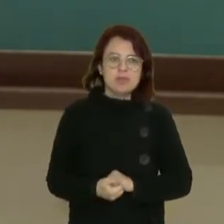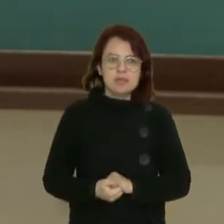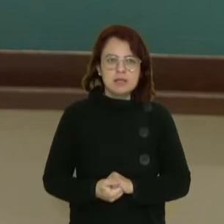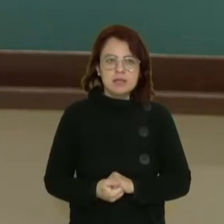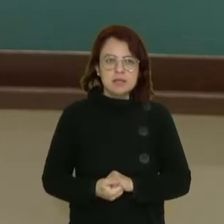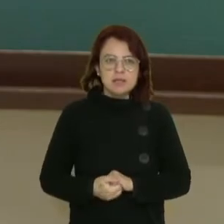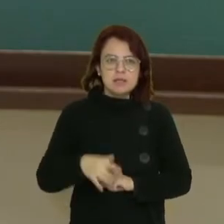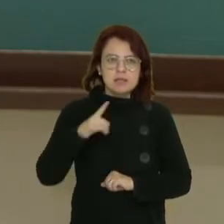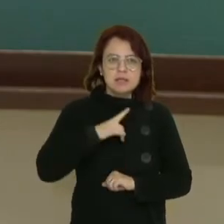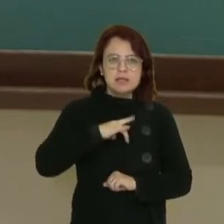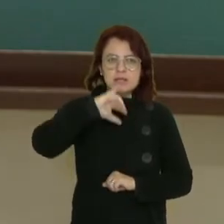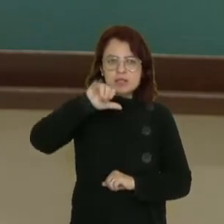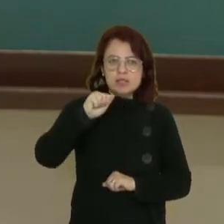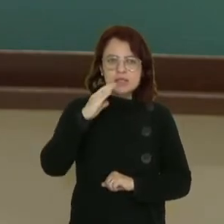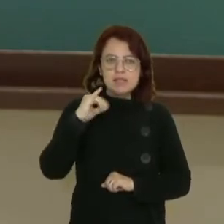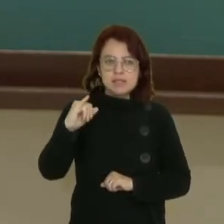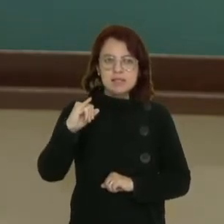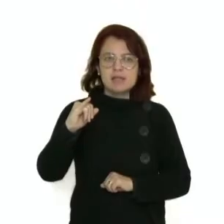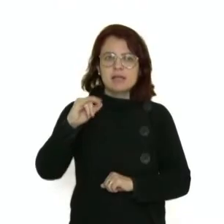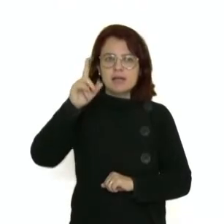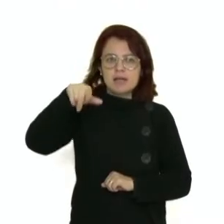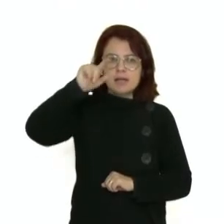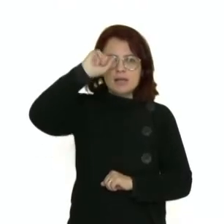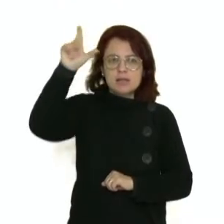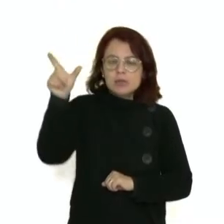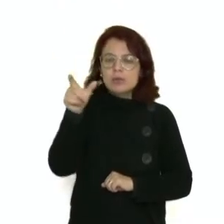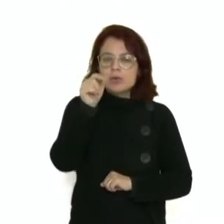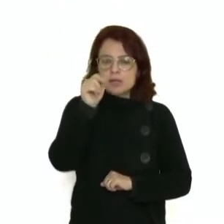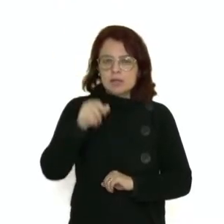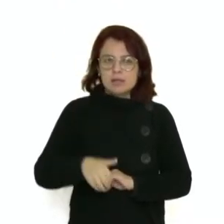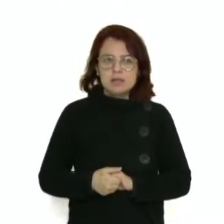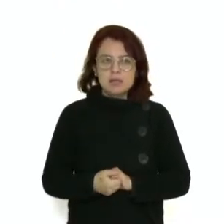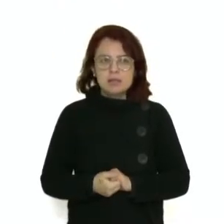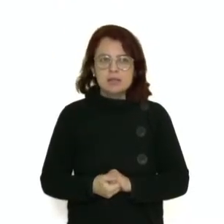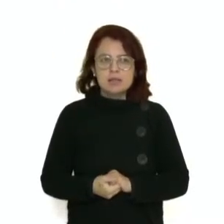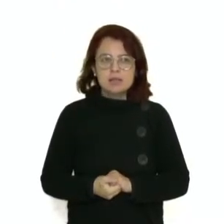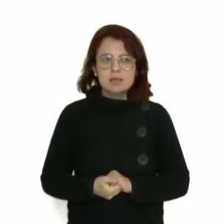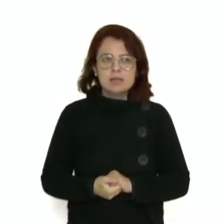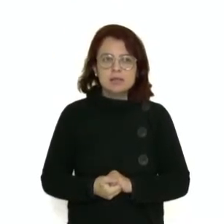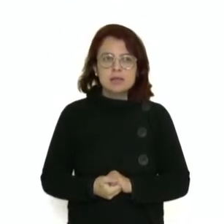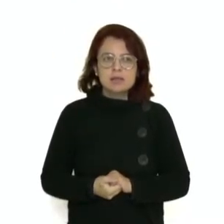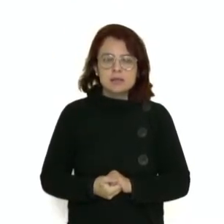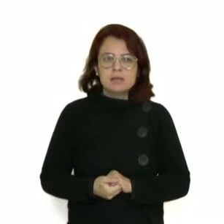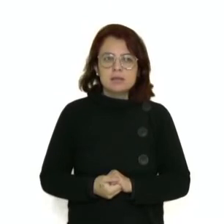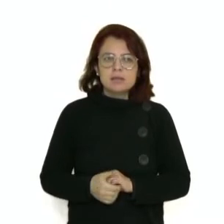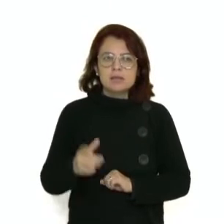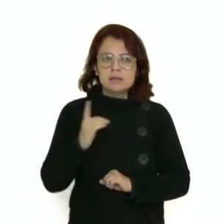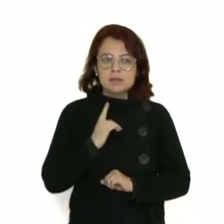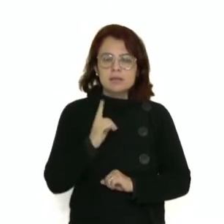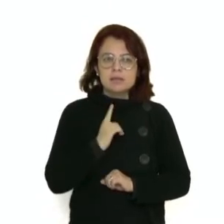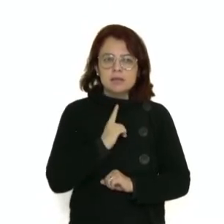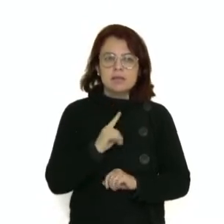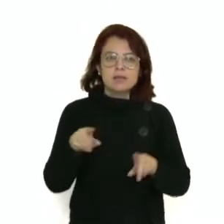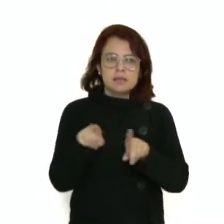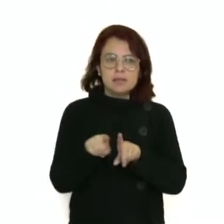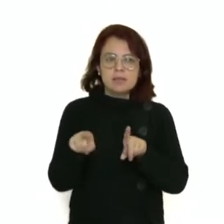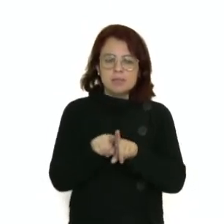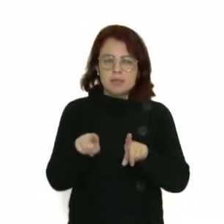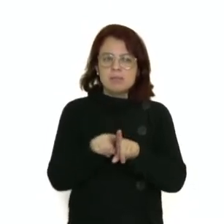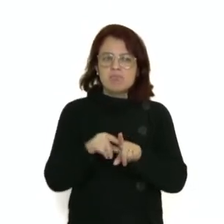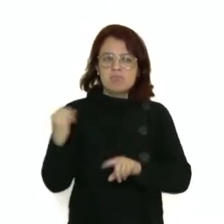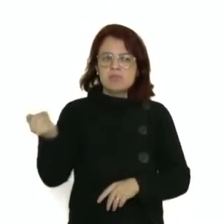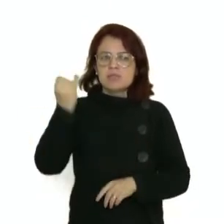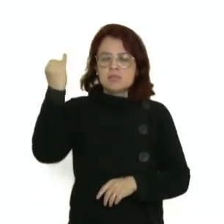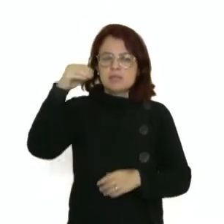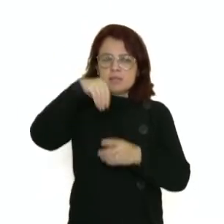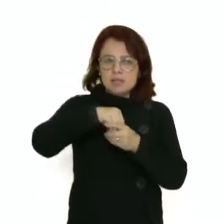Já a Jassi seria a lua, guardiã da morte, protetora dos amantes. Também tem grande papel na vida